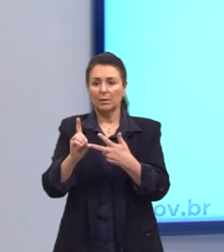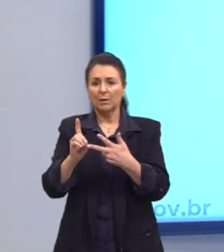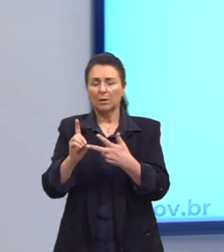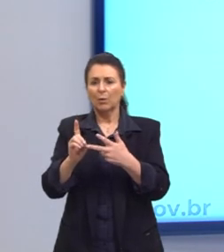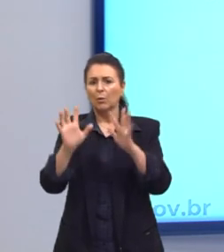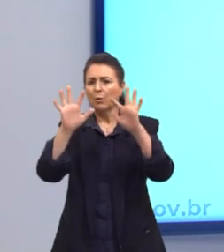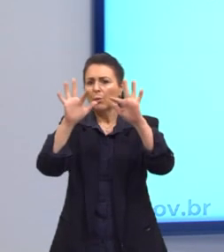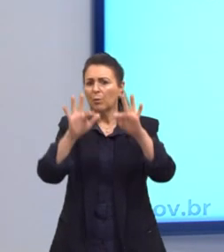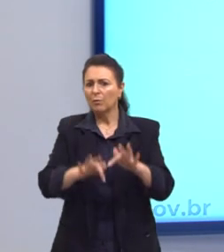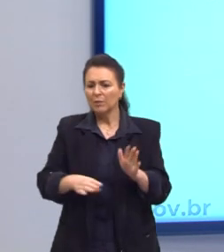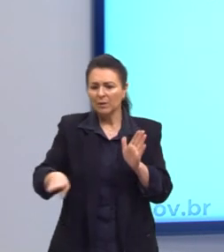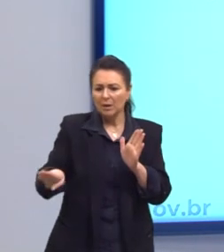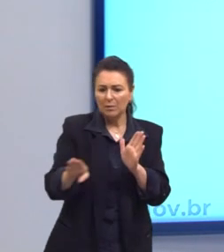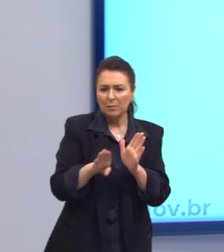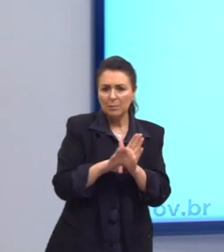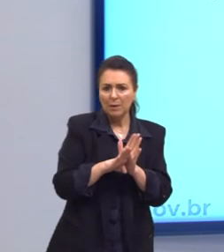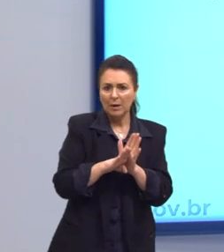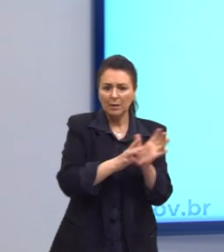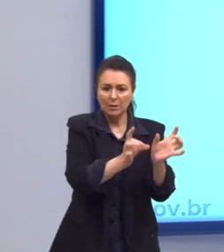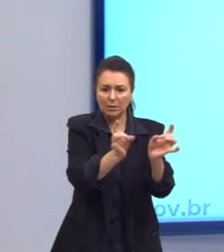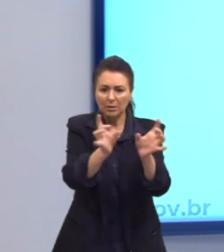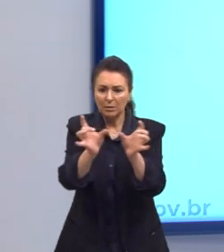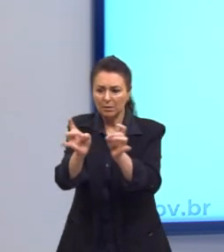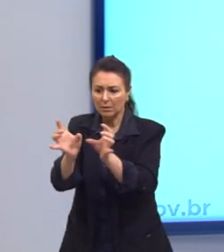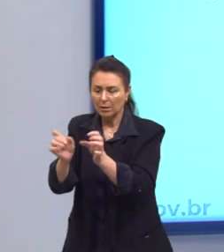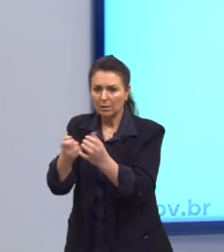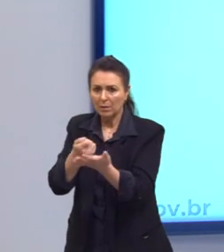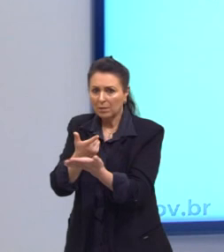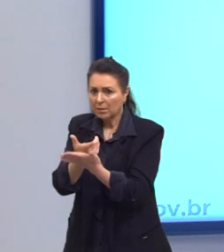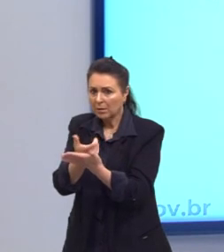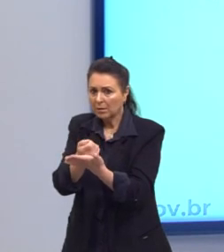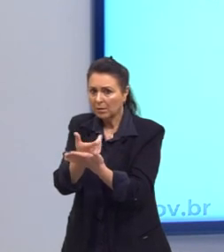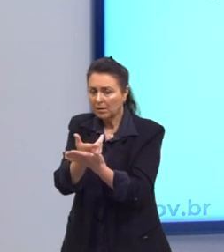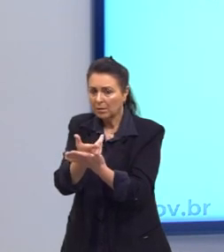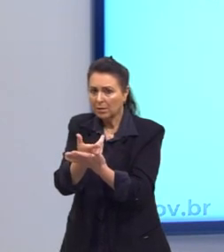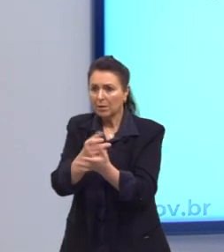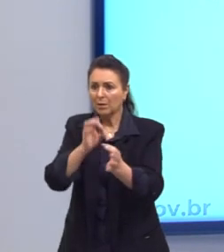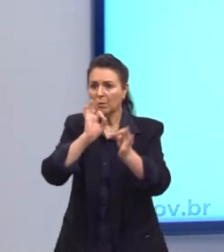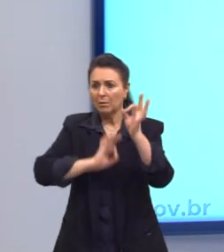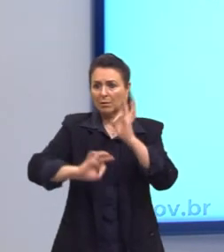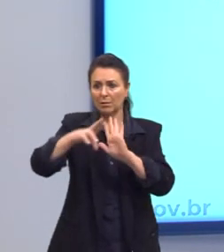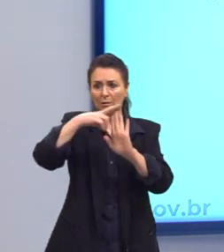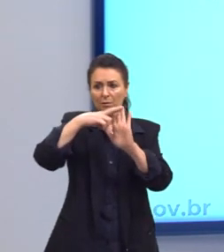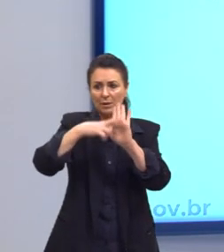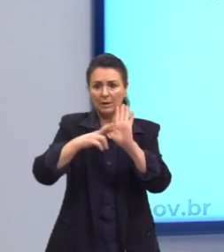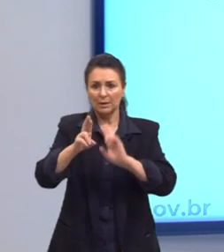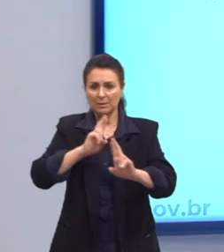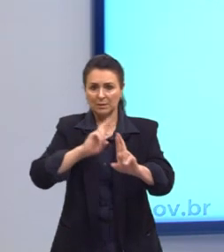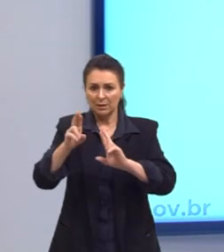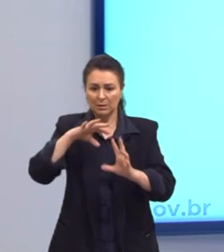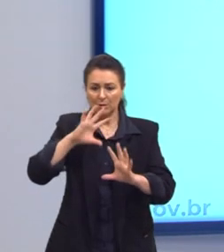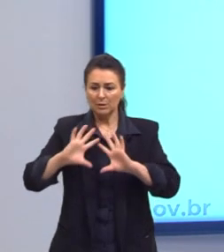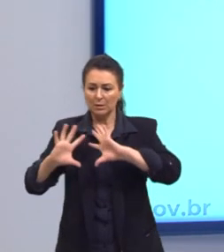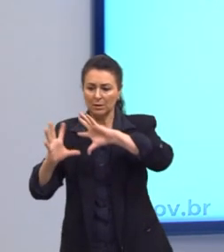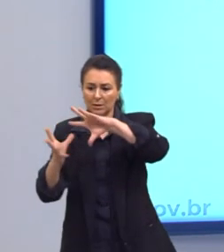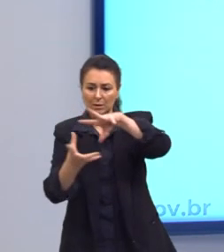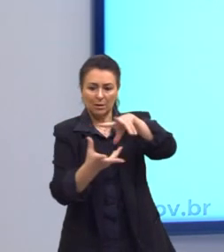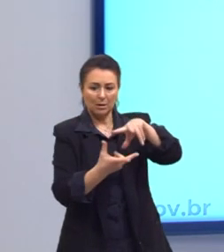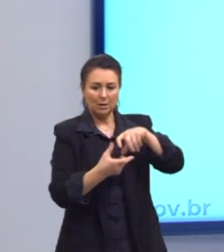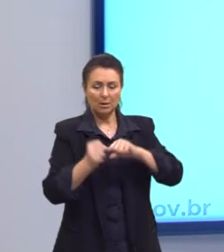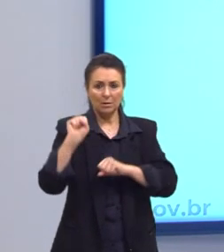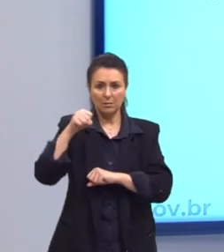das barreiras para comercialização, também é importante. Organização de regras nas relações internacionais, sim,